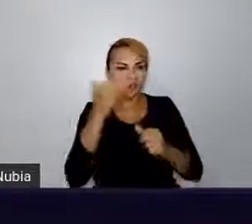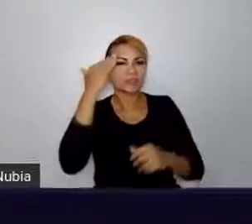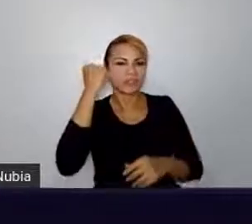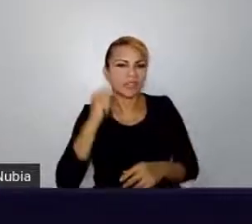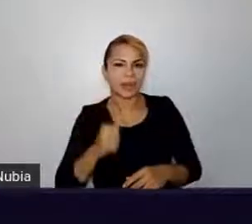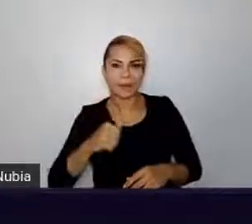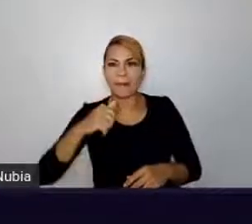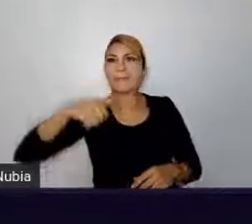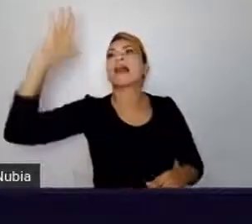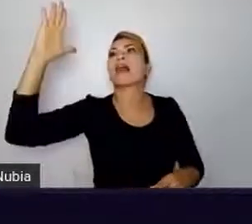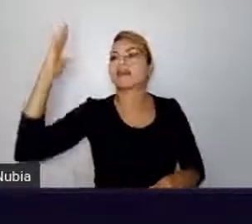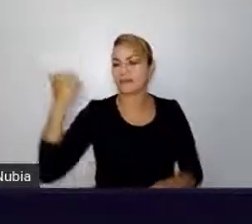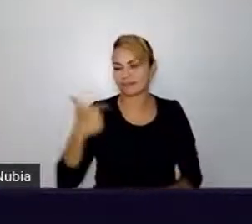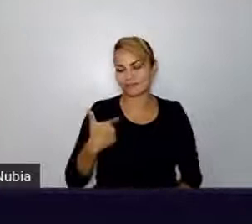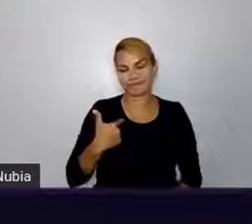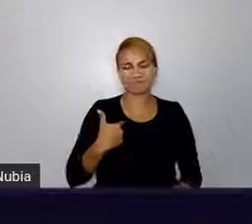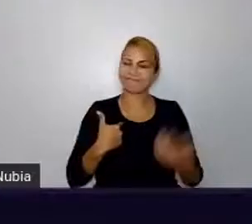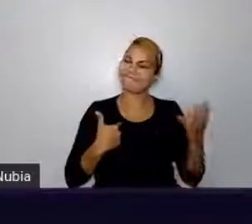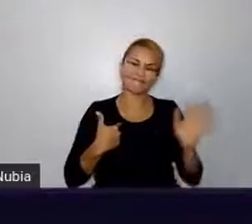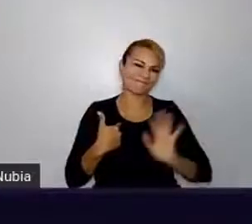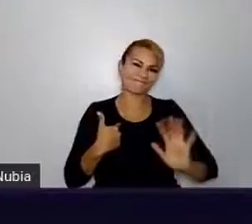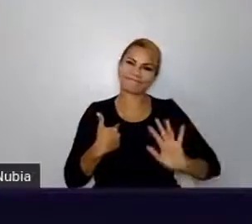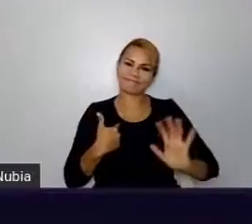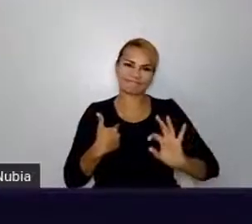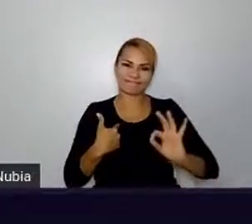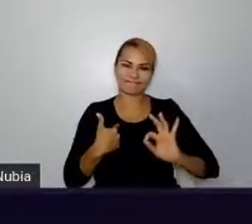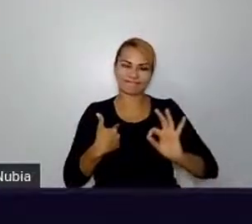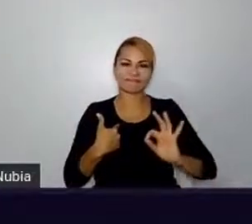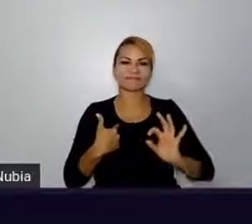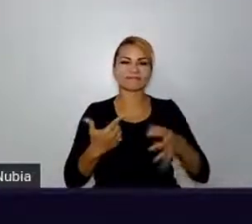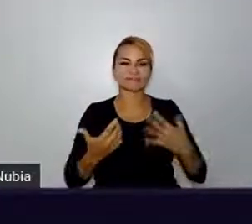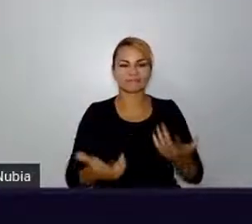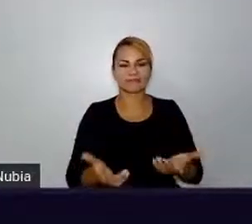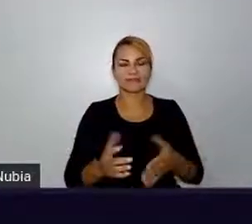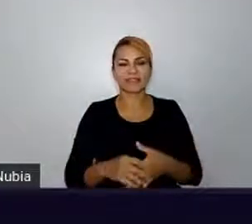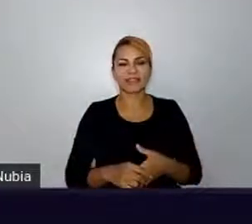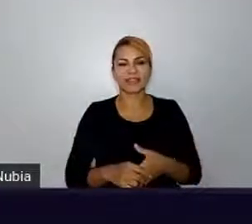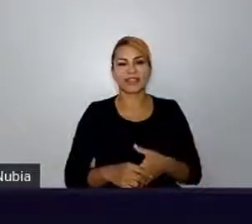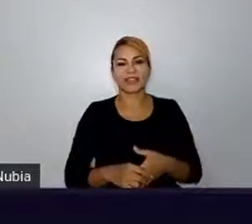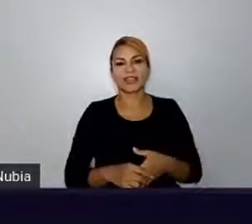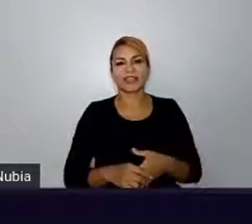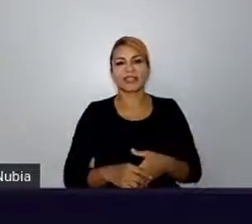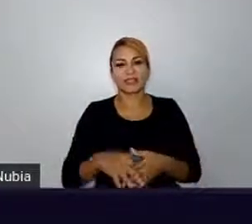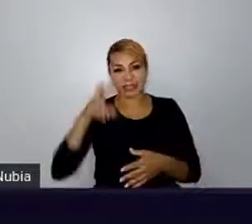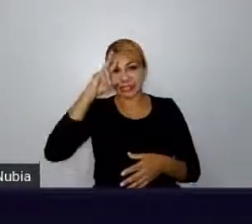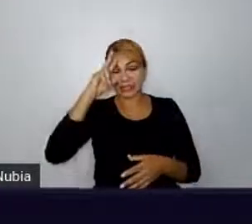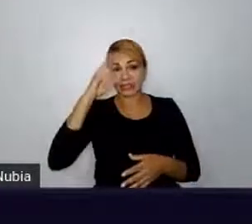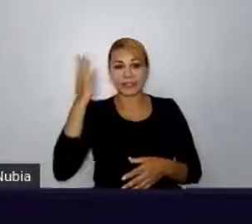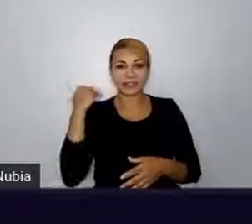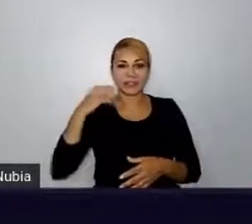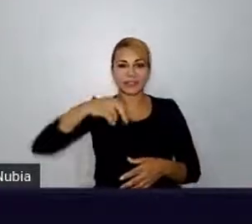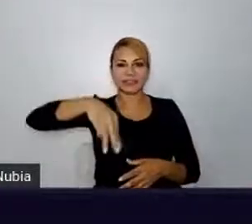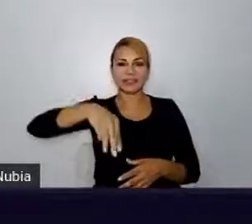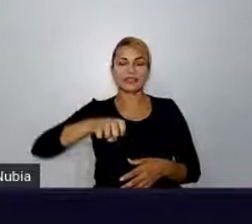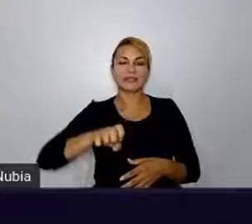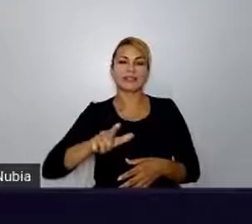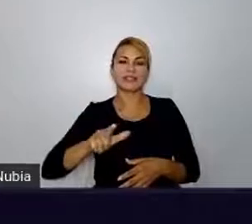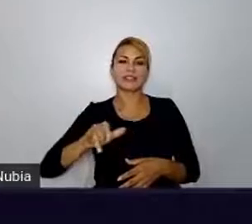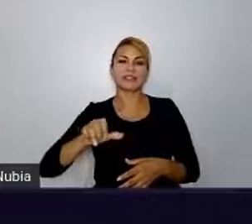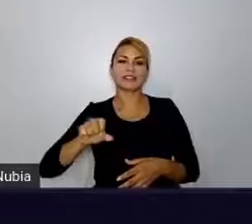conta, tome conta de nós, né? E na segunda-feira, Melissa, que note de segunda,